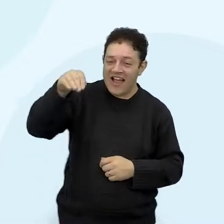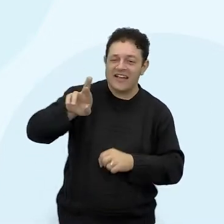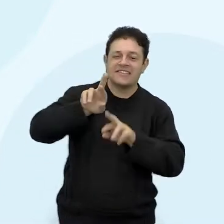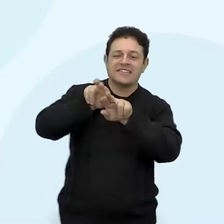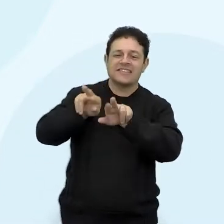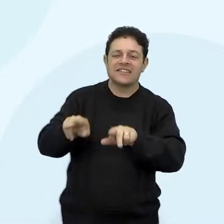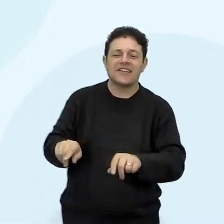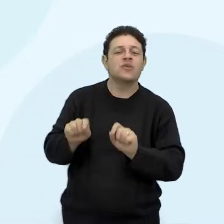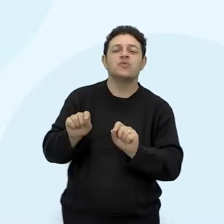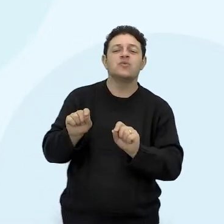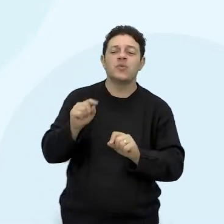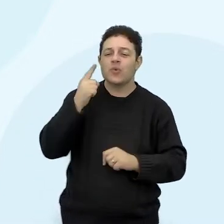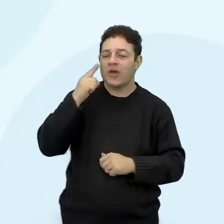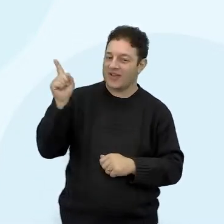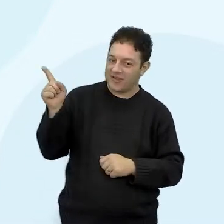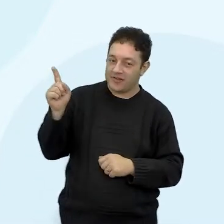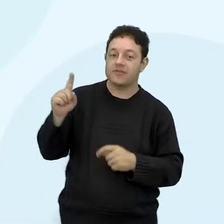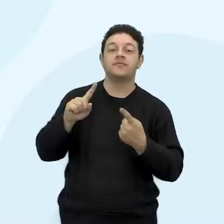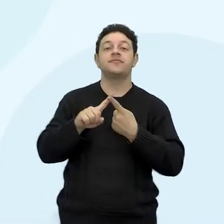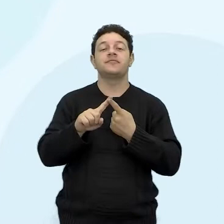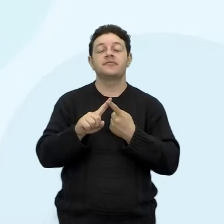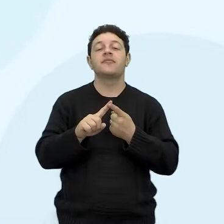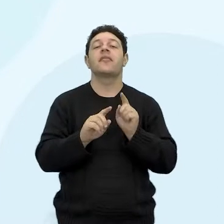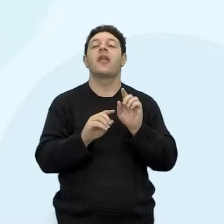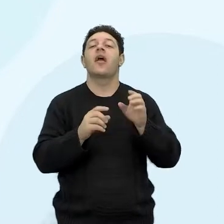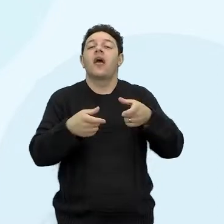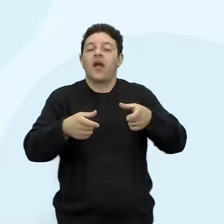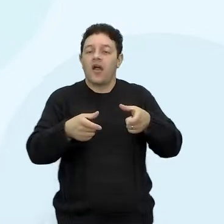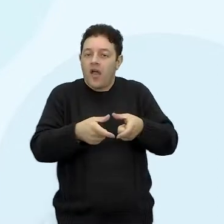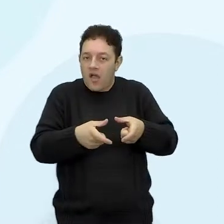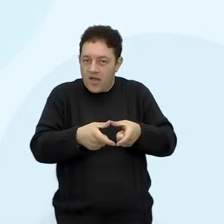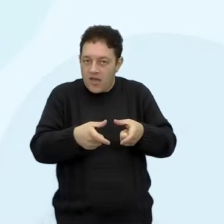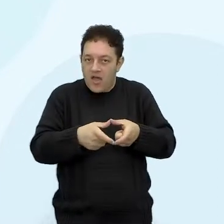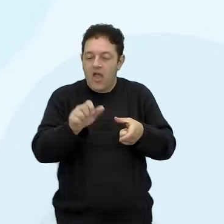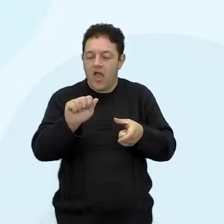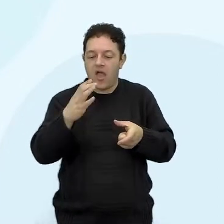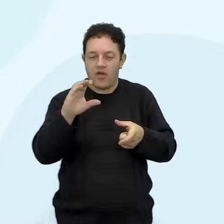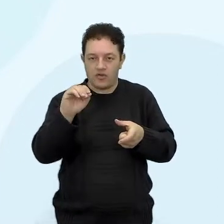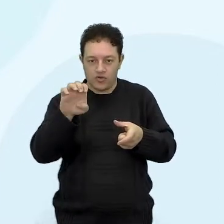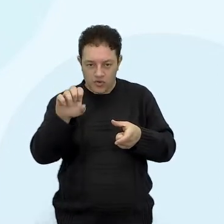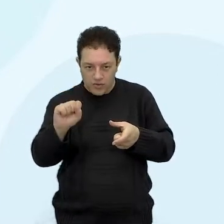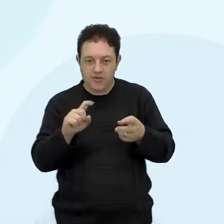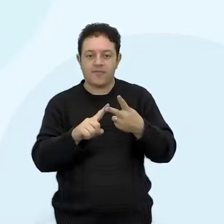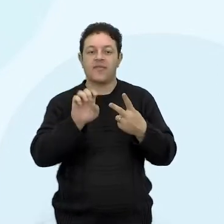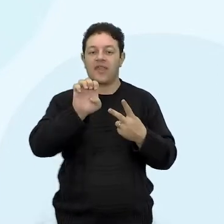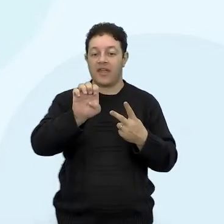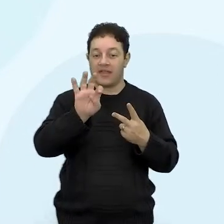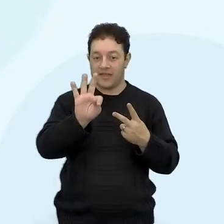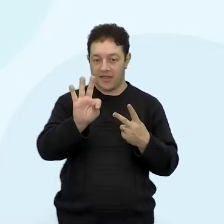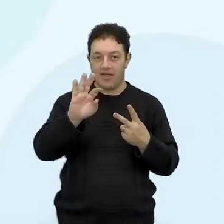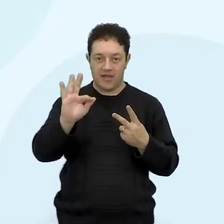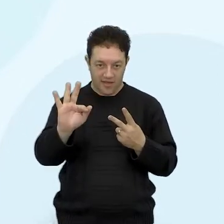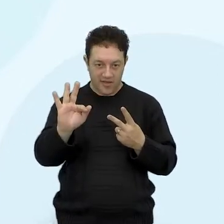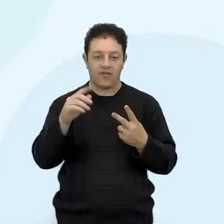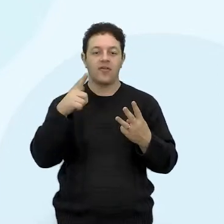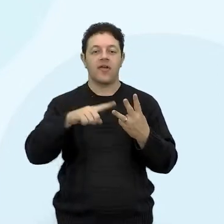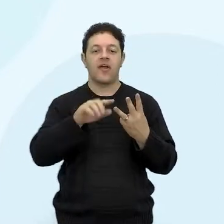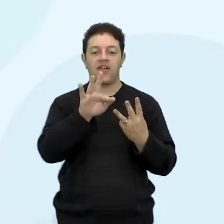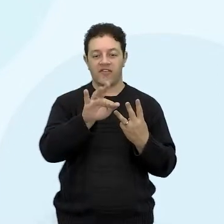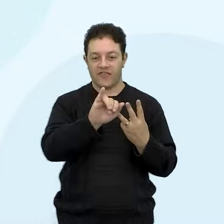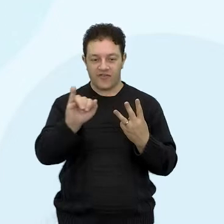aí? Renda variável são ações, ETFs, FI, FIA,